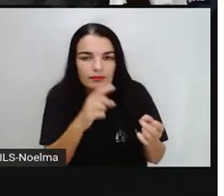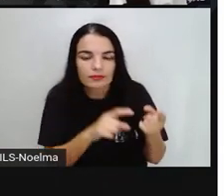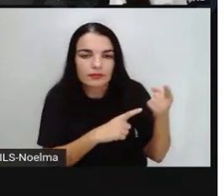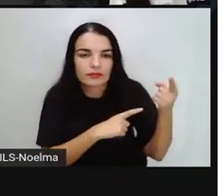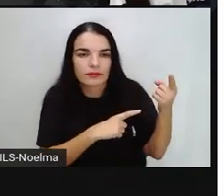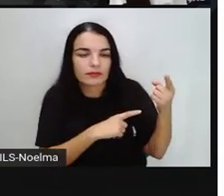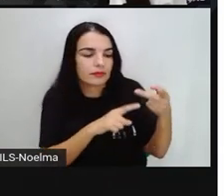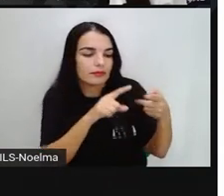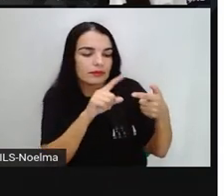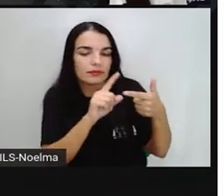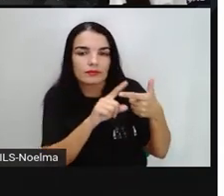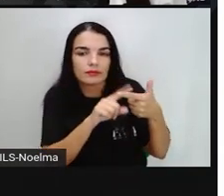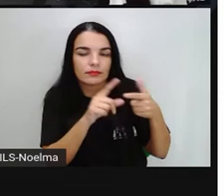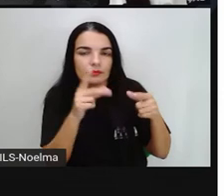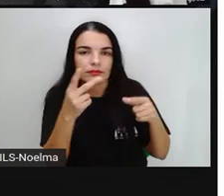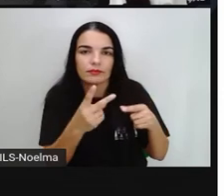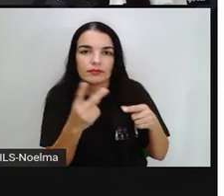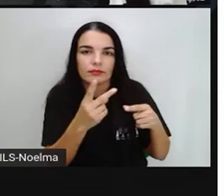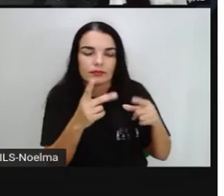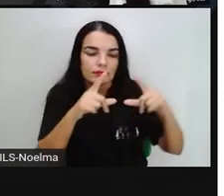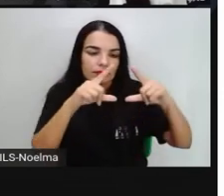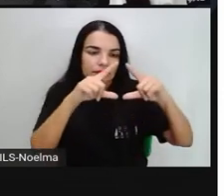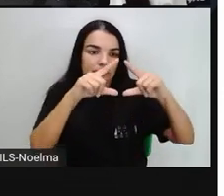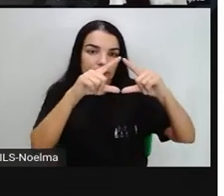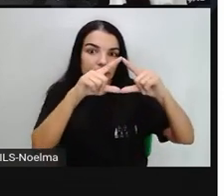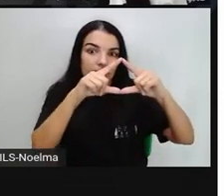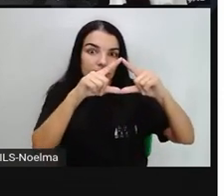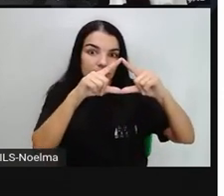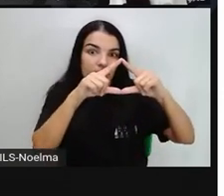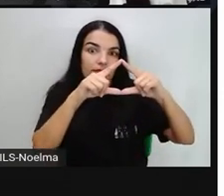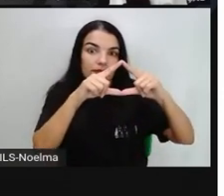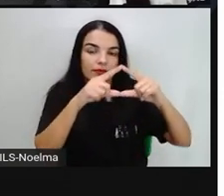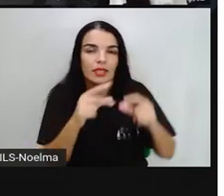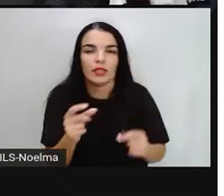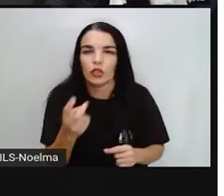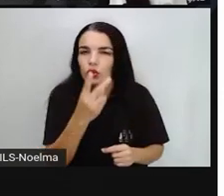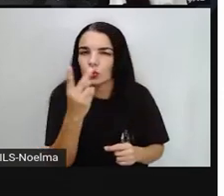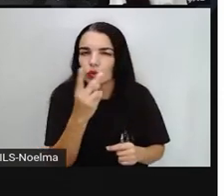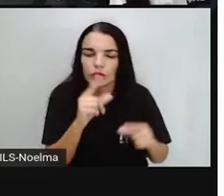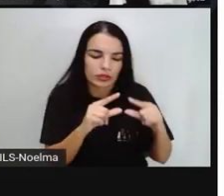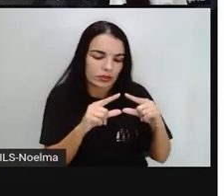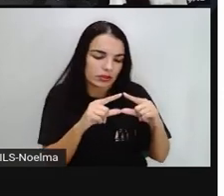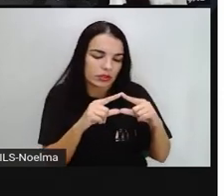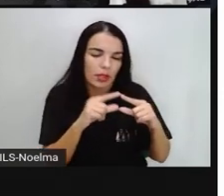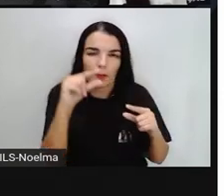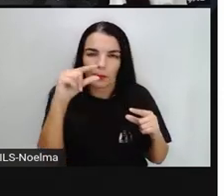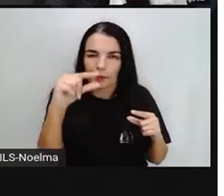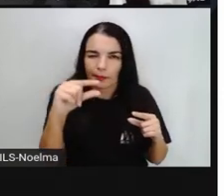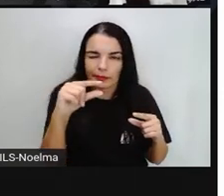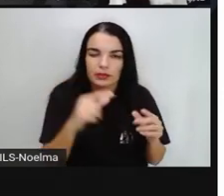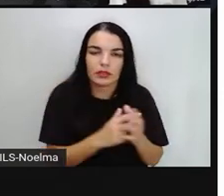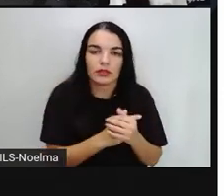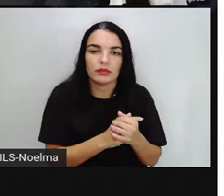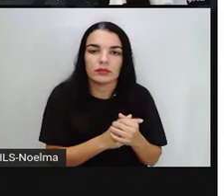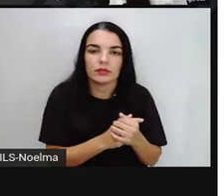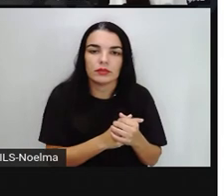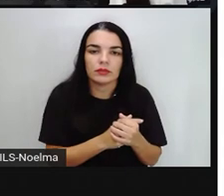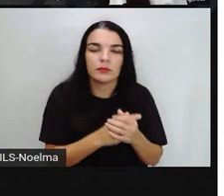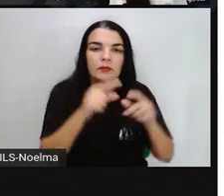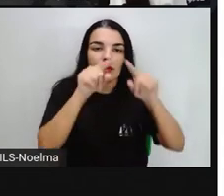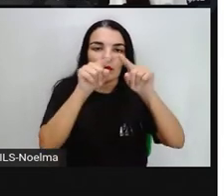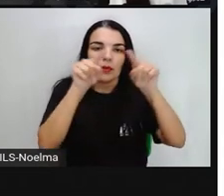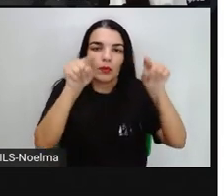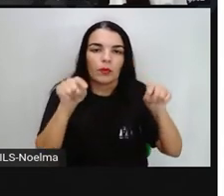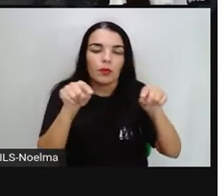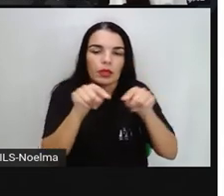dois triângulos maiores, dois triângulos menores. Nós temos aí o